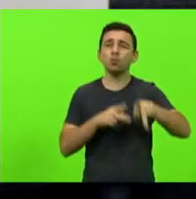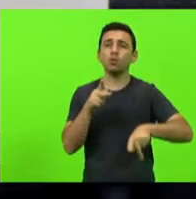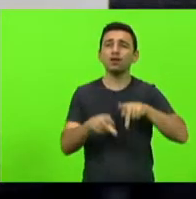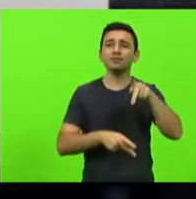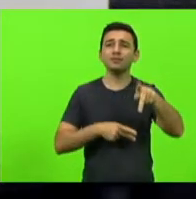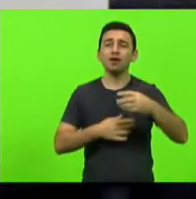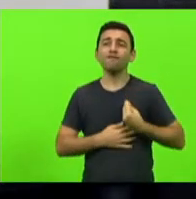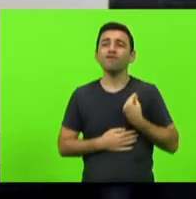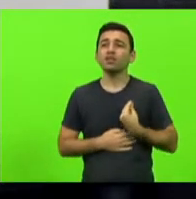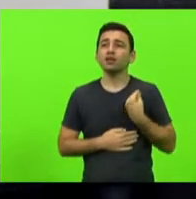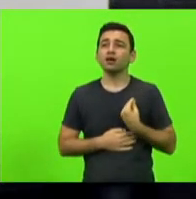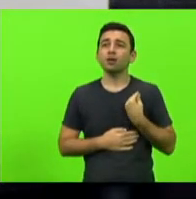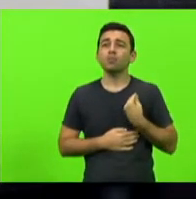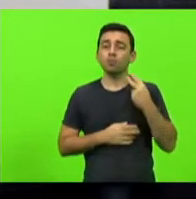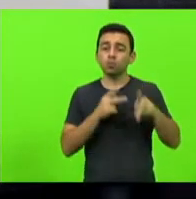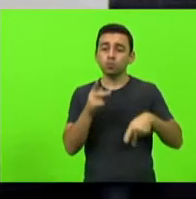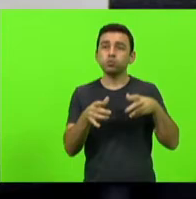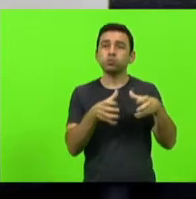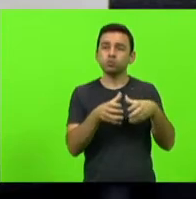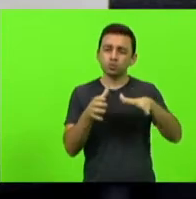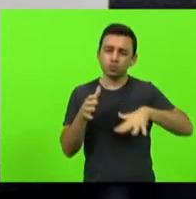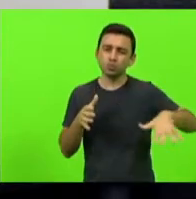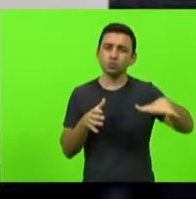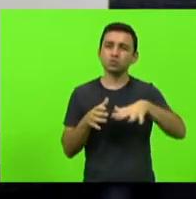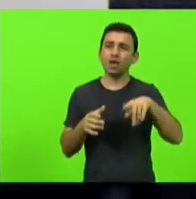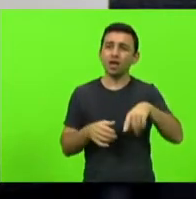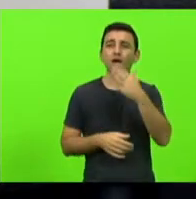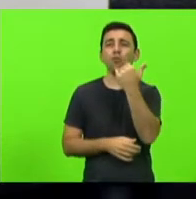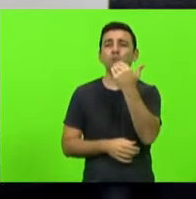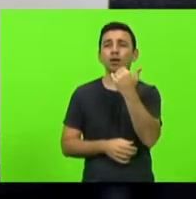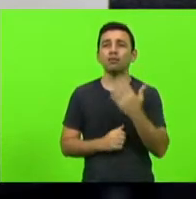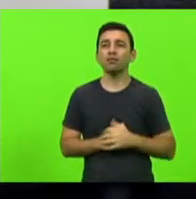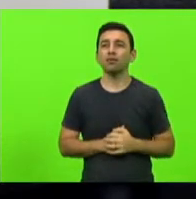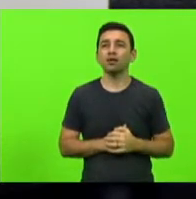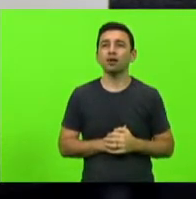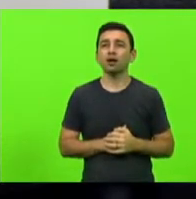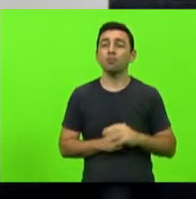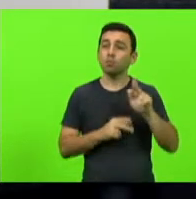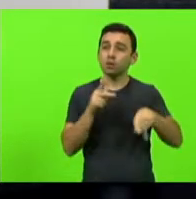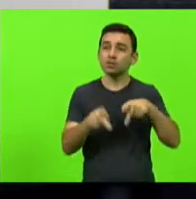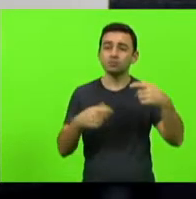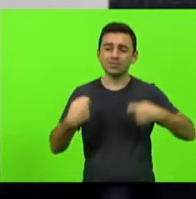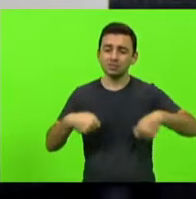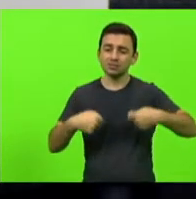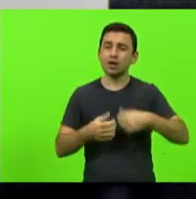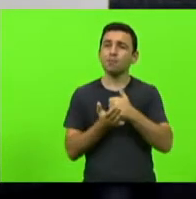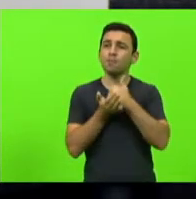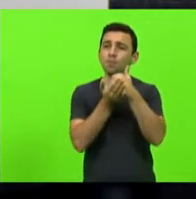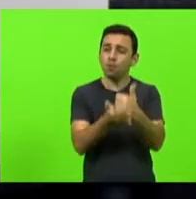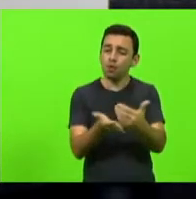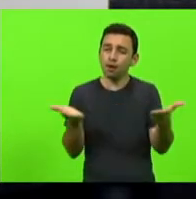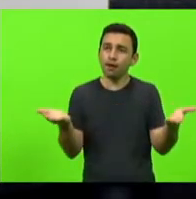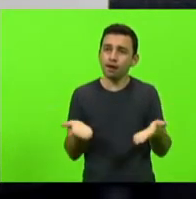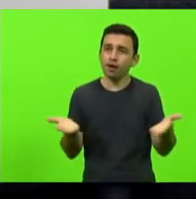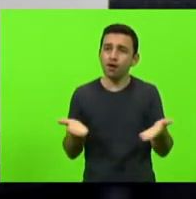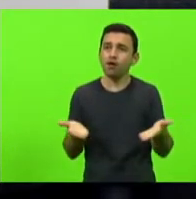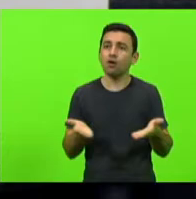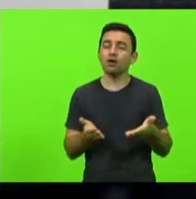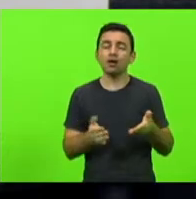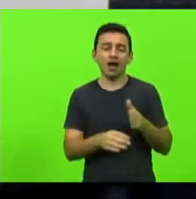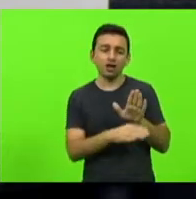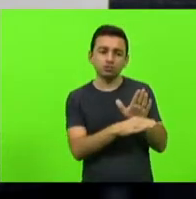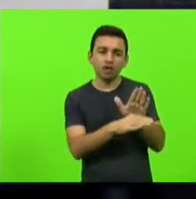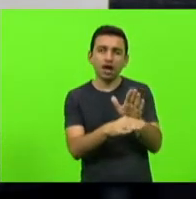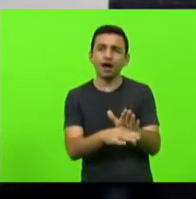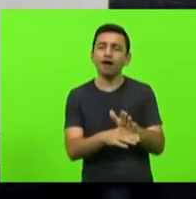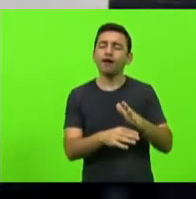o povo vive da comida o povo precisa de um apoio nesse momento para alimentar seus filhos para